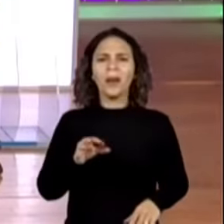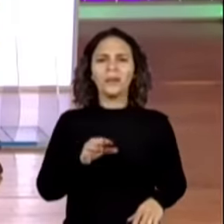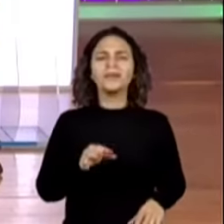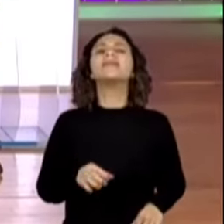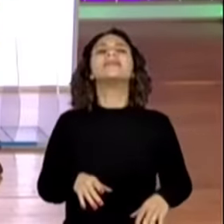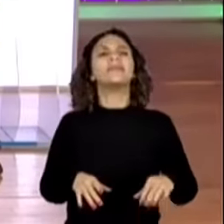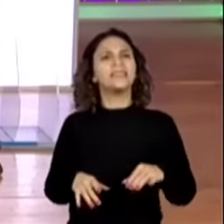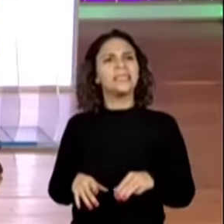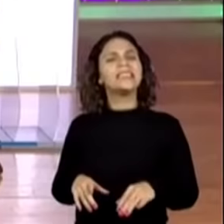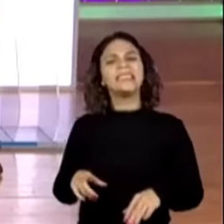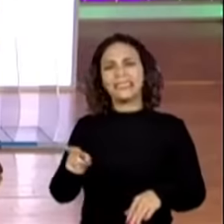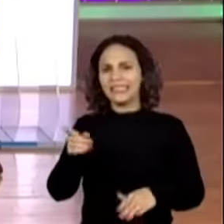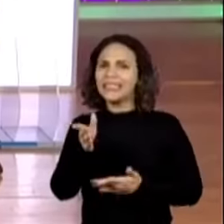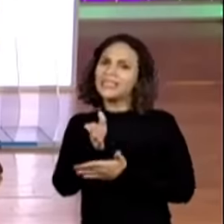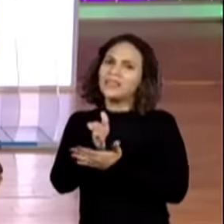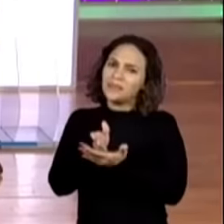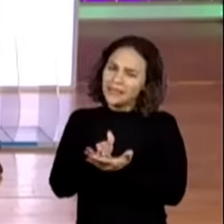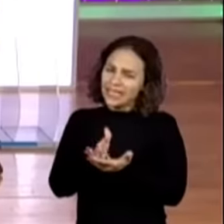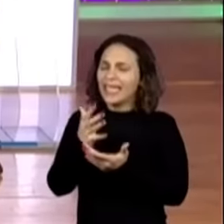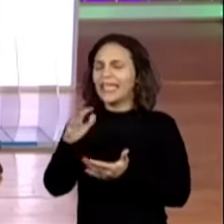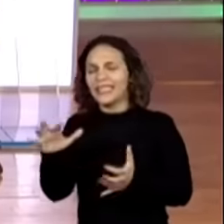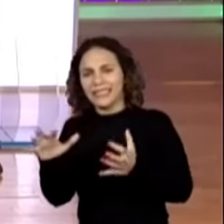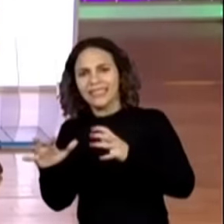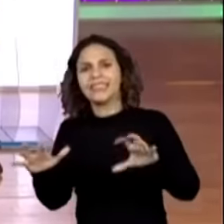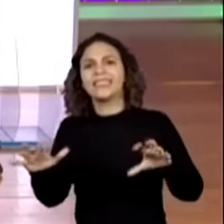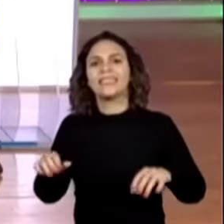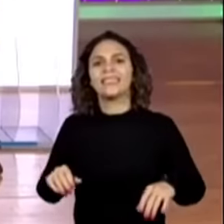dividido, tá bem dividido.